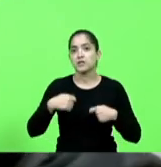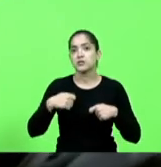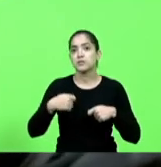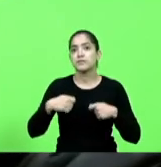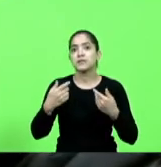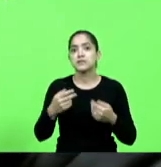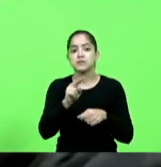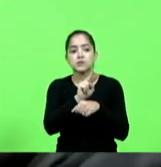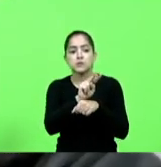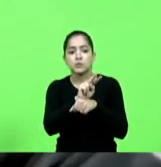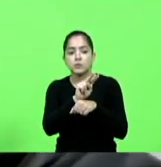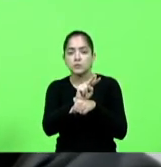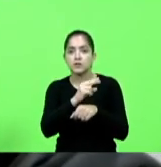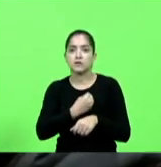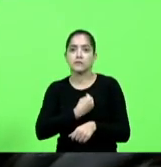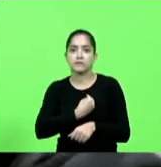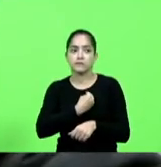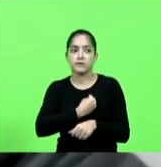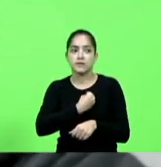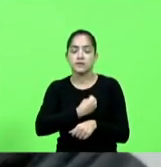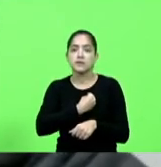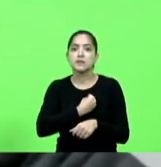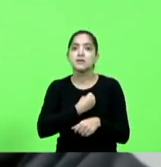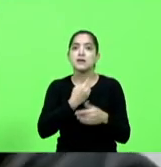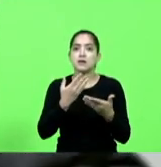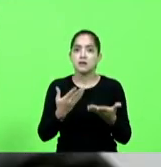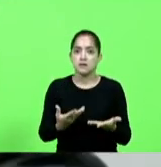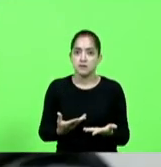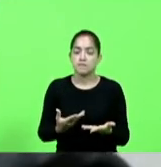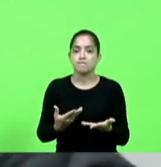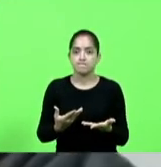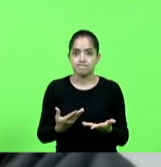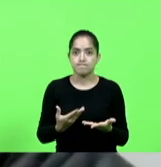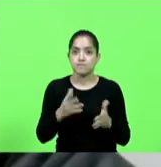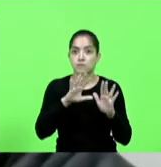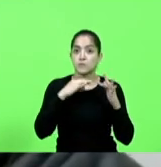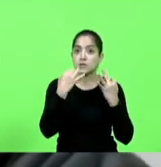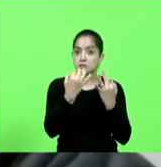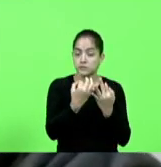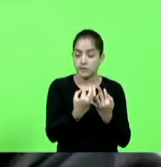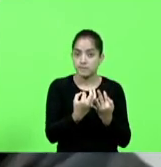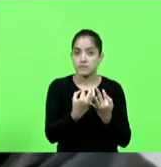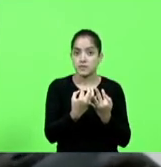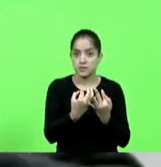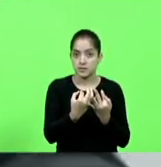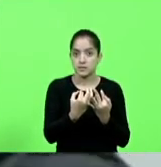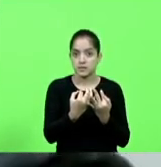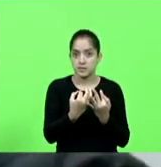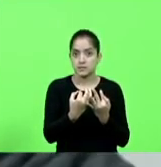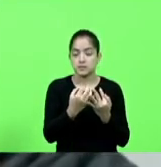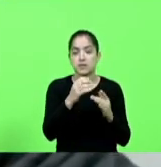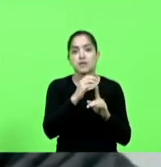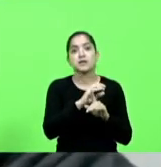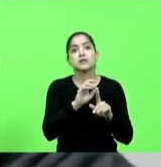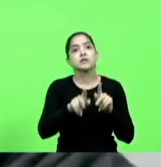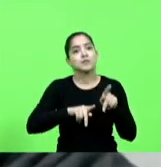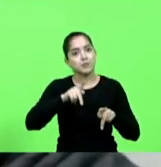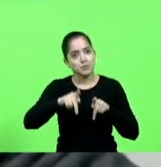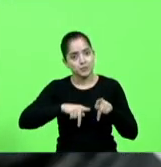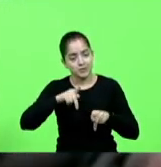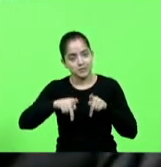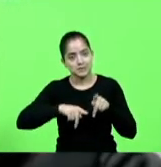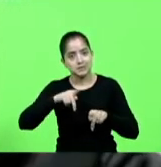preservar é a vida o bem-estar das nossas famílias do nosso povo de nossa gente